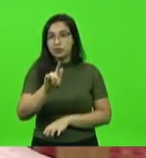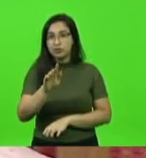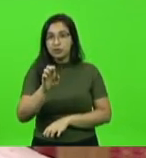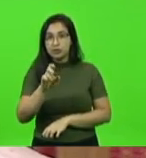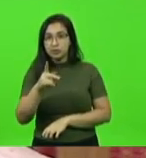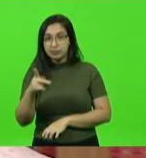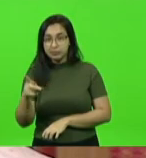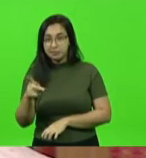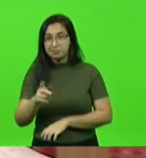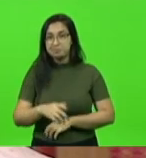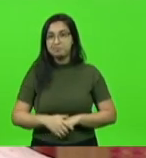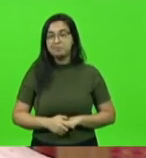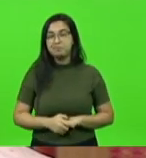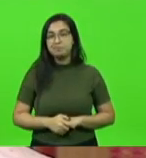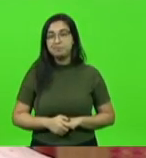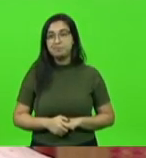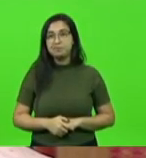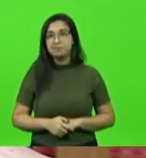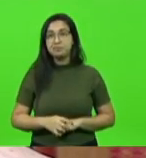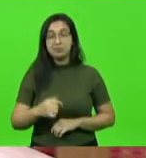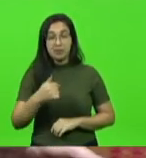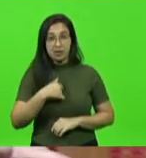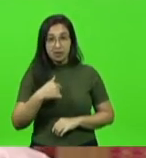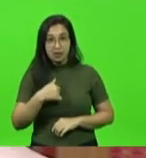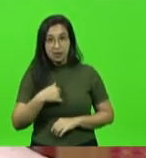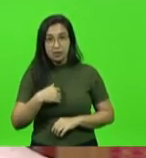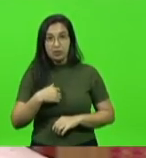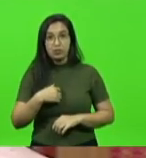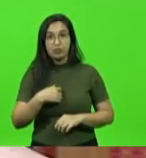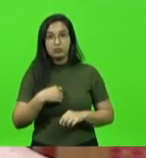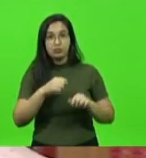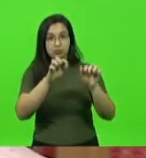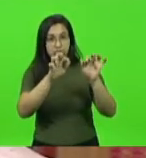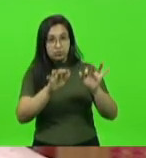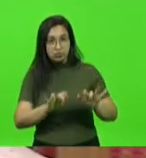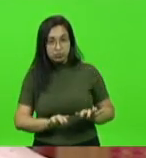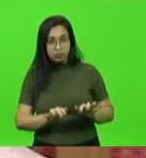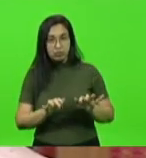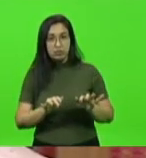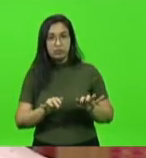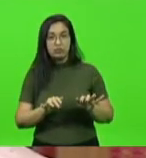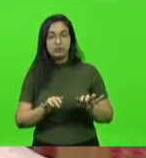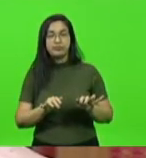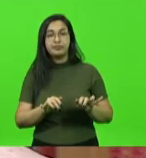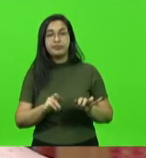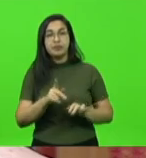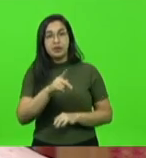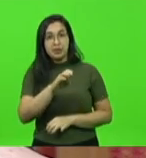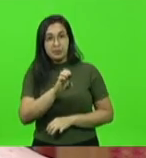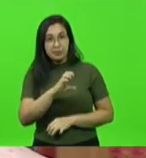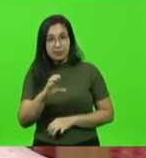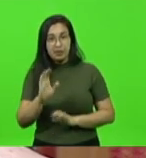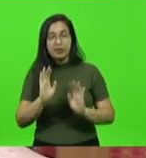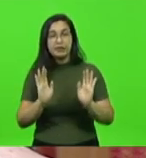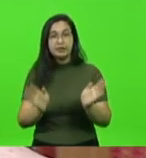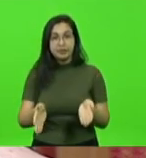fui o relator e essa PEC aí já foi